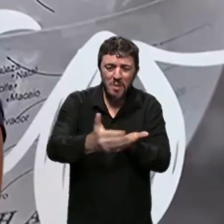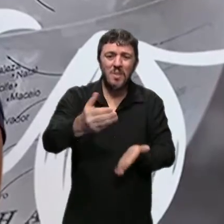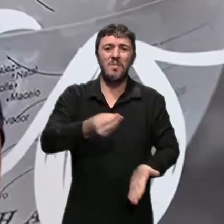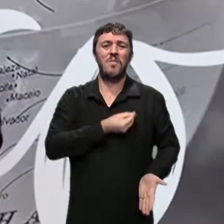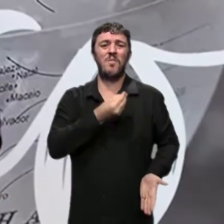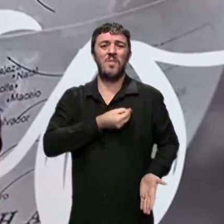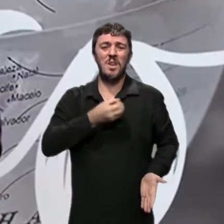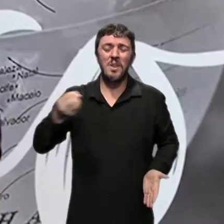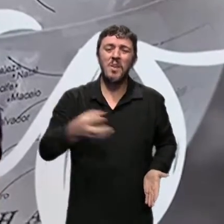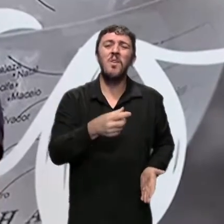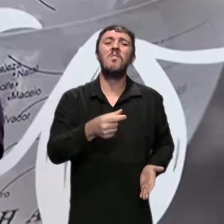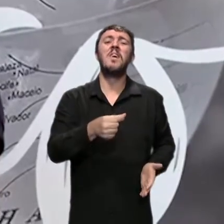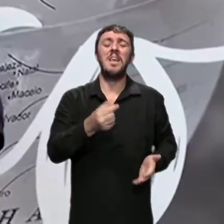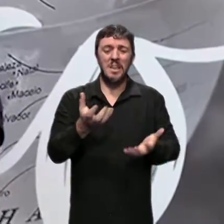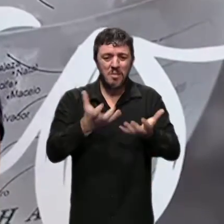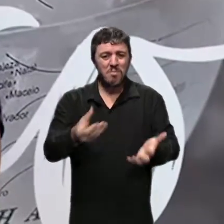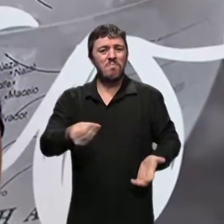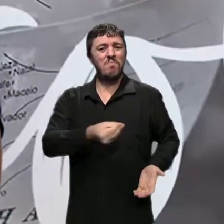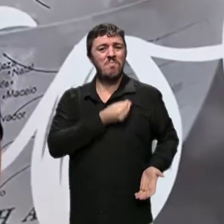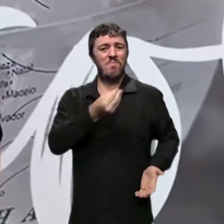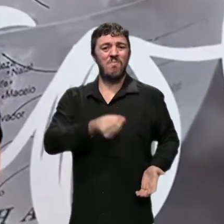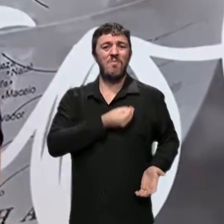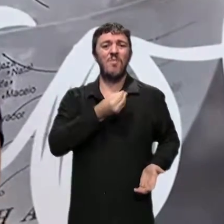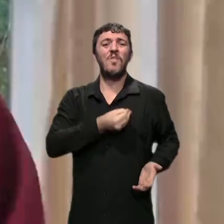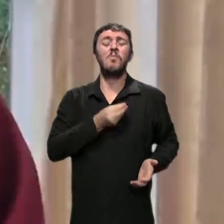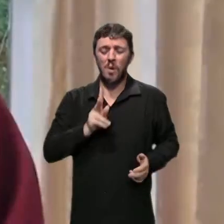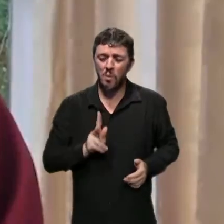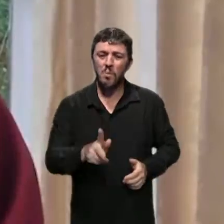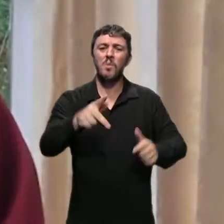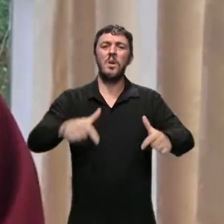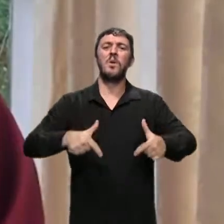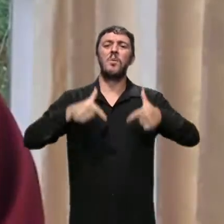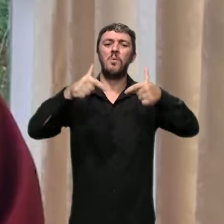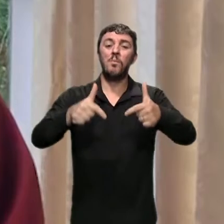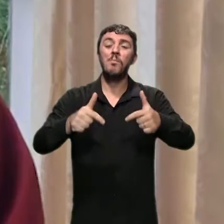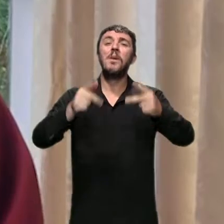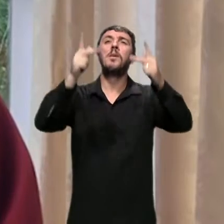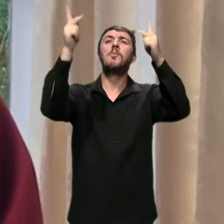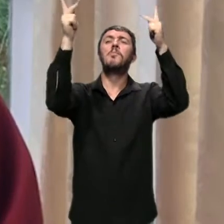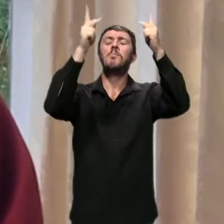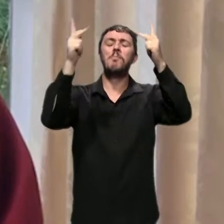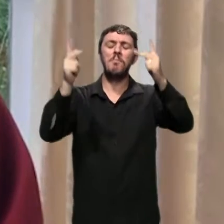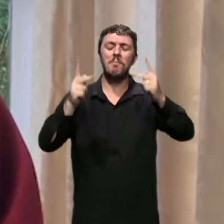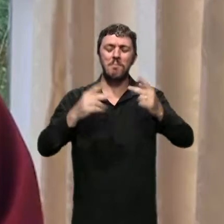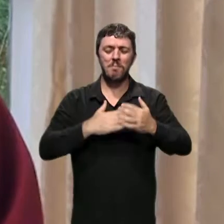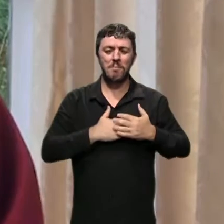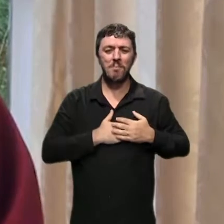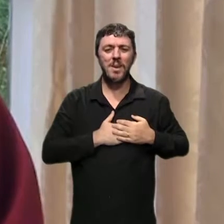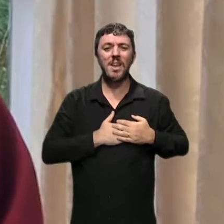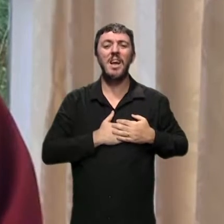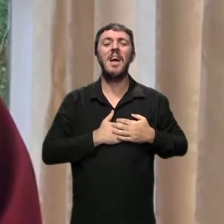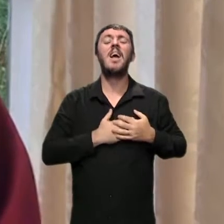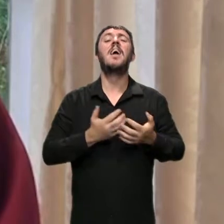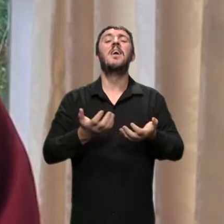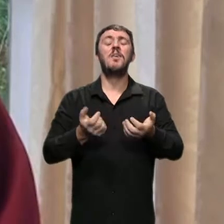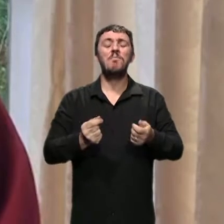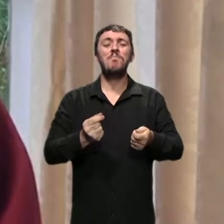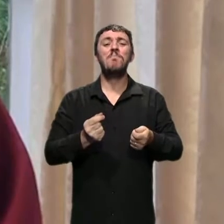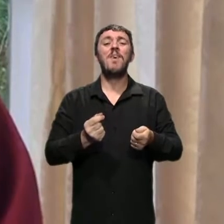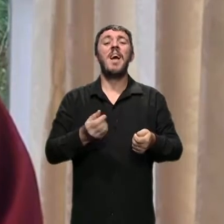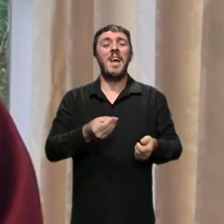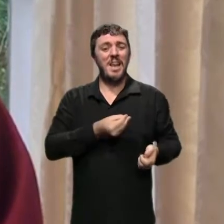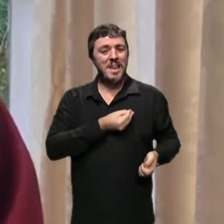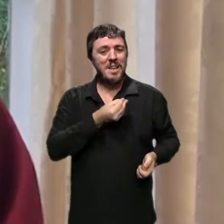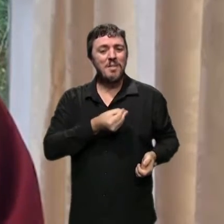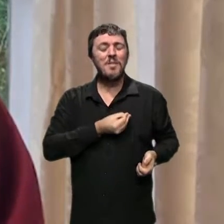fato, a razão para viver e a razão para continuar lutando. Paz interior, que é estar com